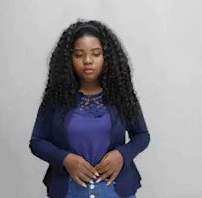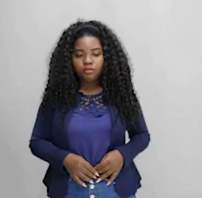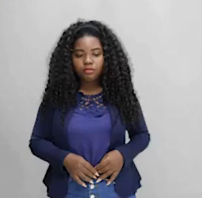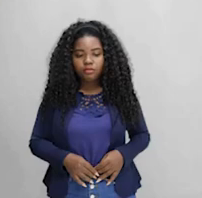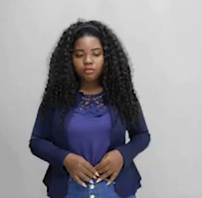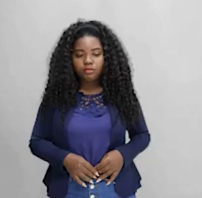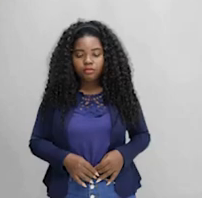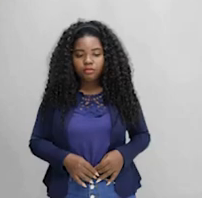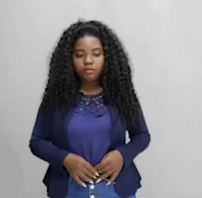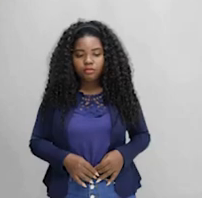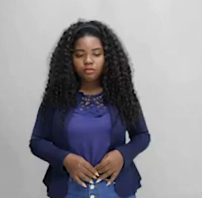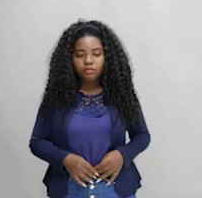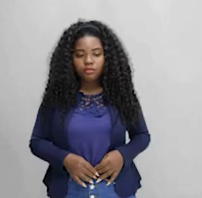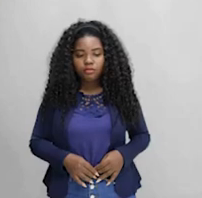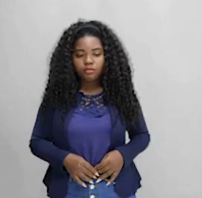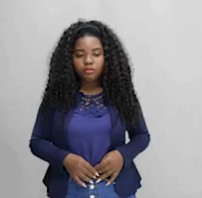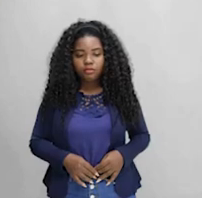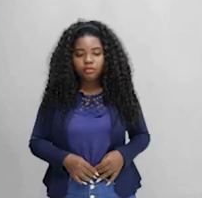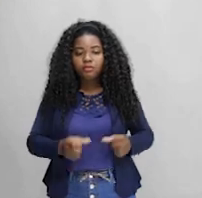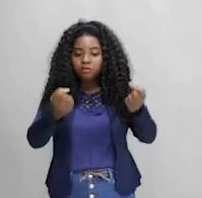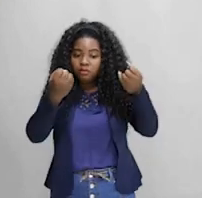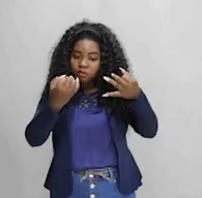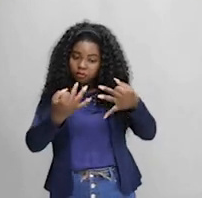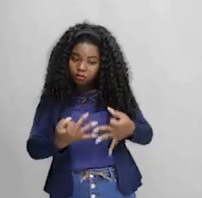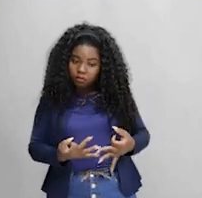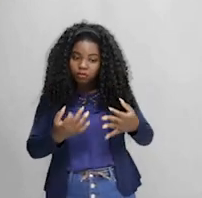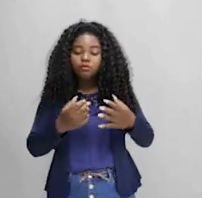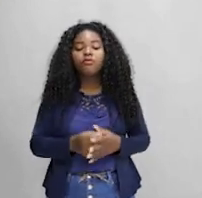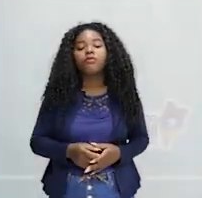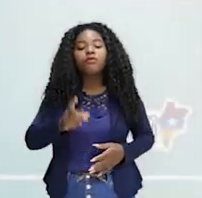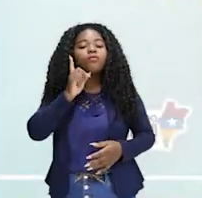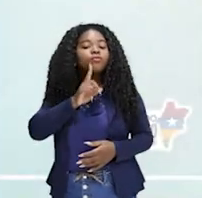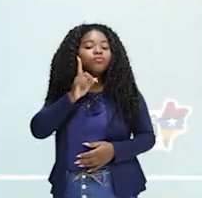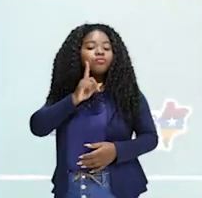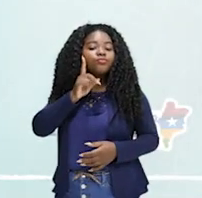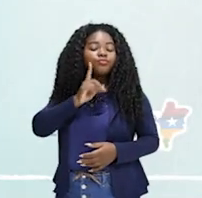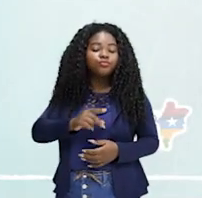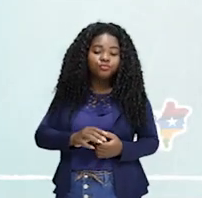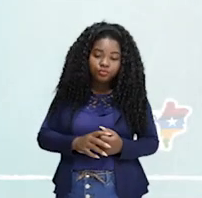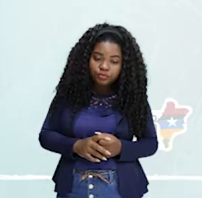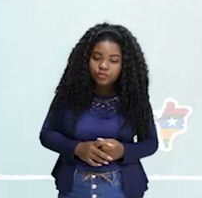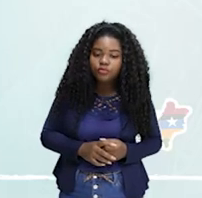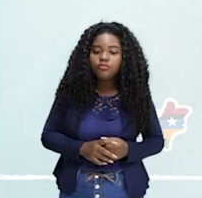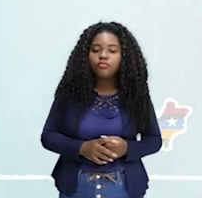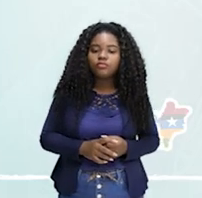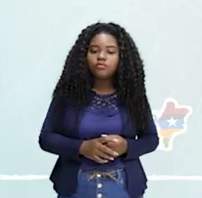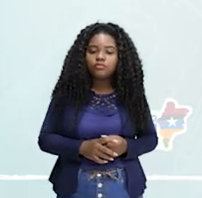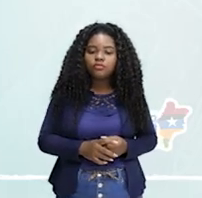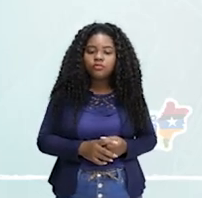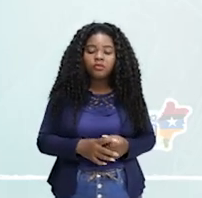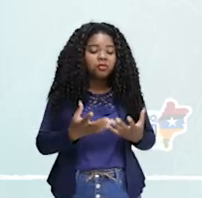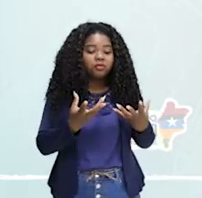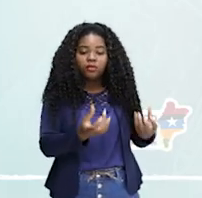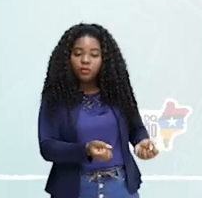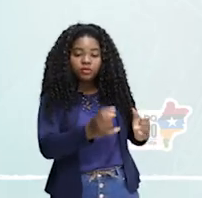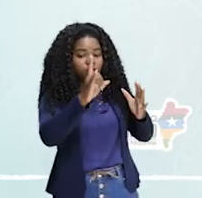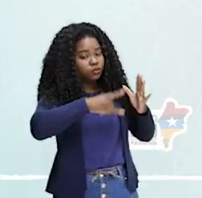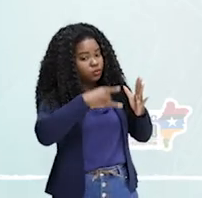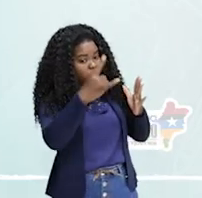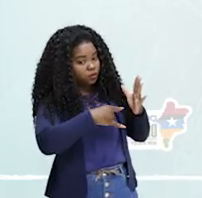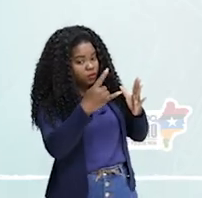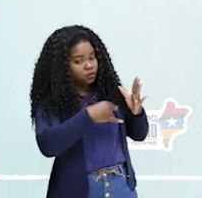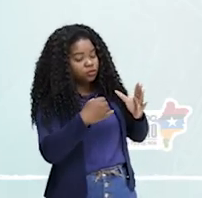acordo, que é o Acordo de Paris. Como eu disse para vocês, os Estados Unidos, à época, que era o maior emissor, não concordou com os termos,